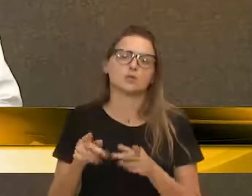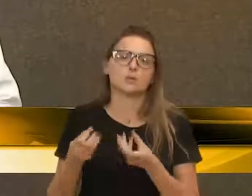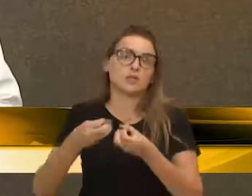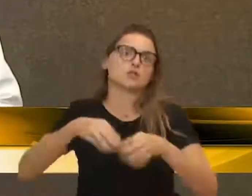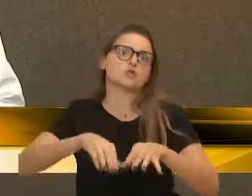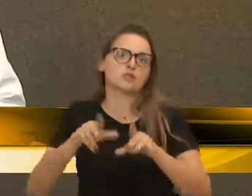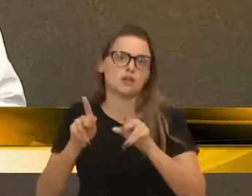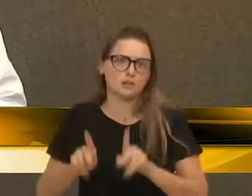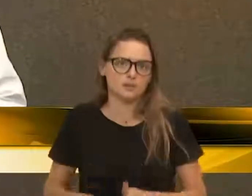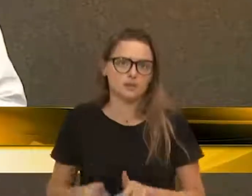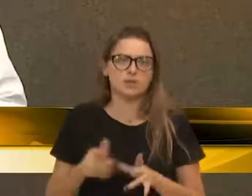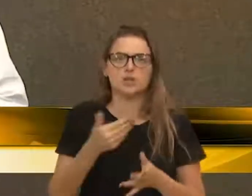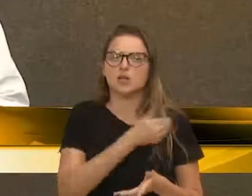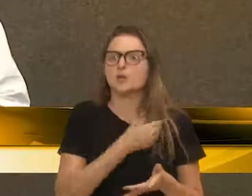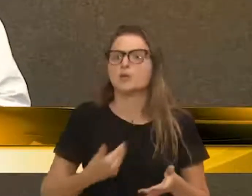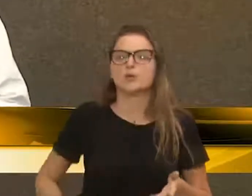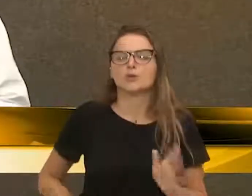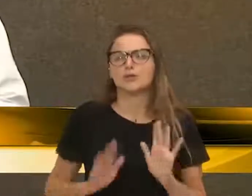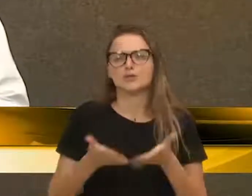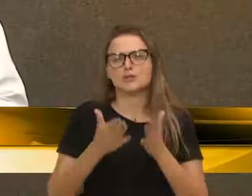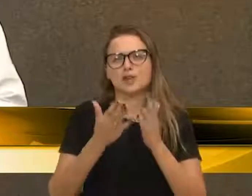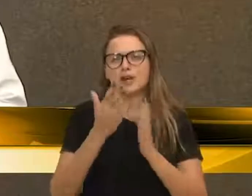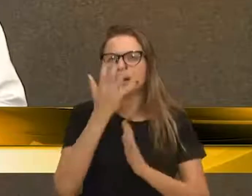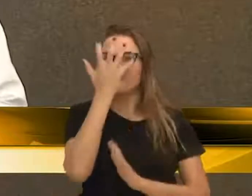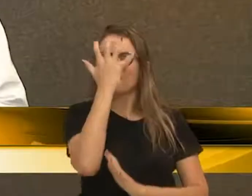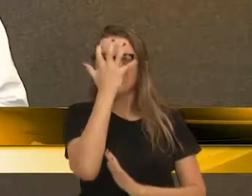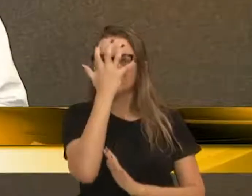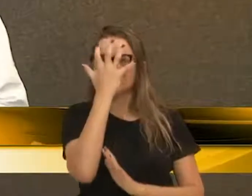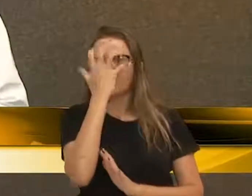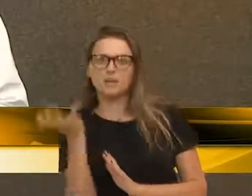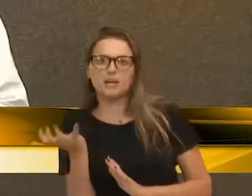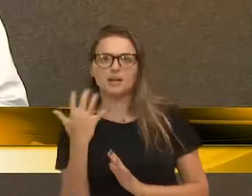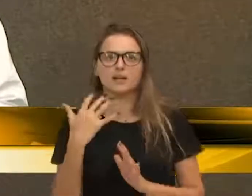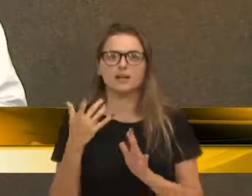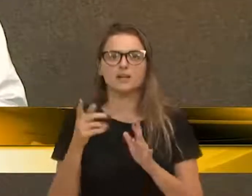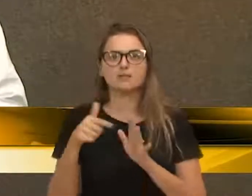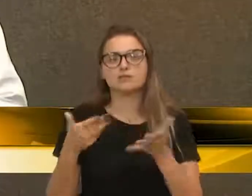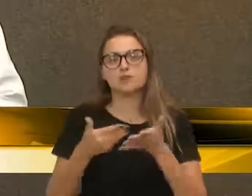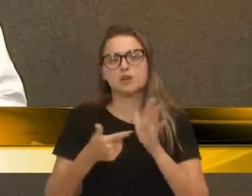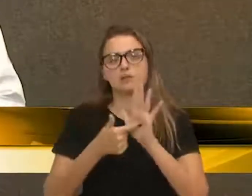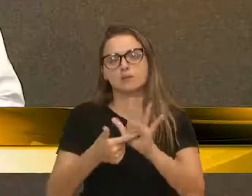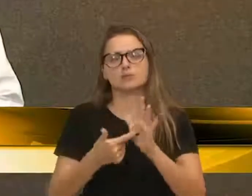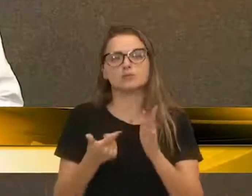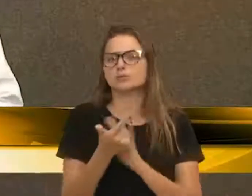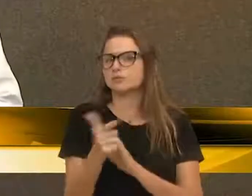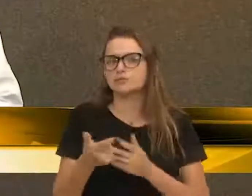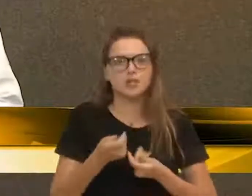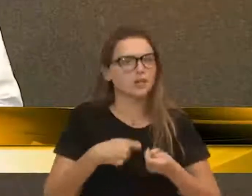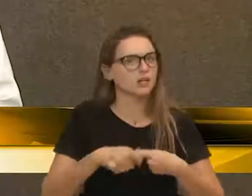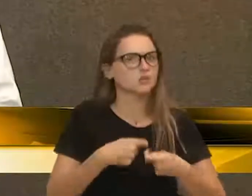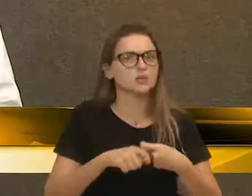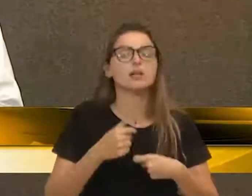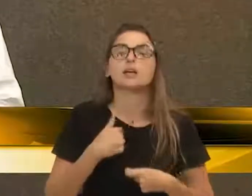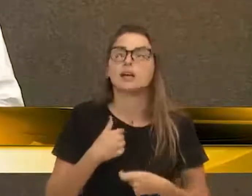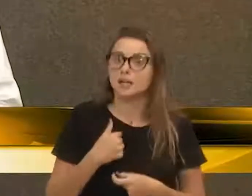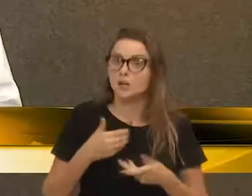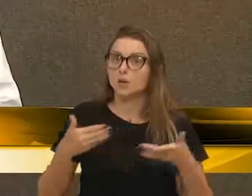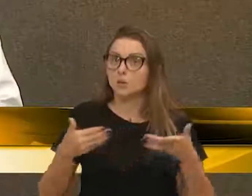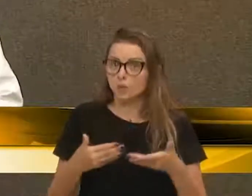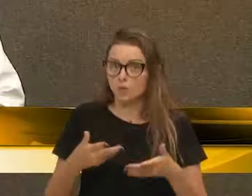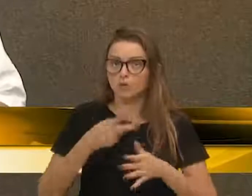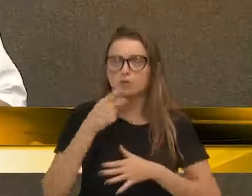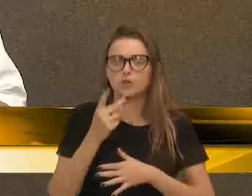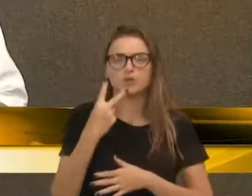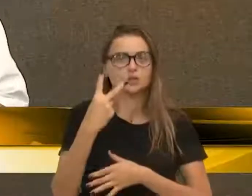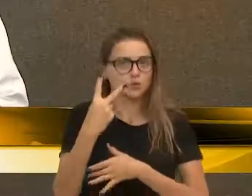caiu a máscara. De gestor não tem absolutamente nada. Eu ouso afirmar hoje, já dois